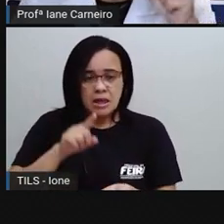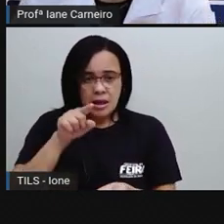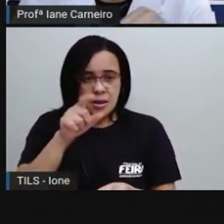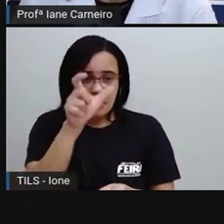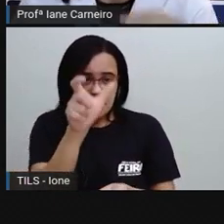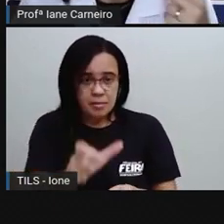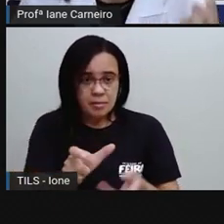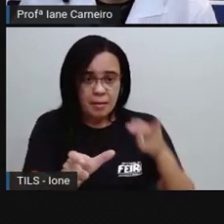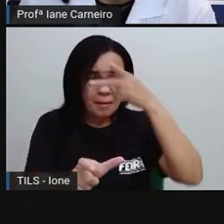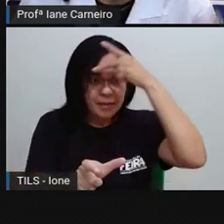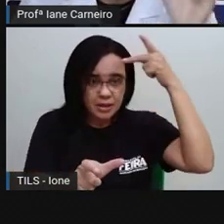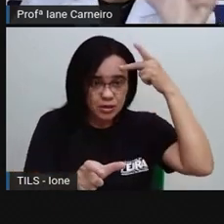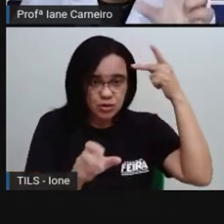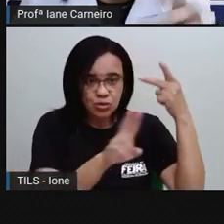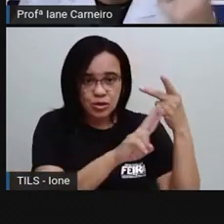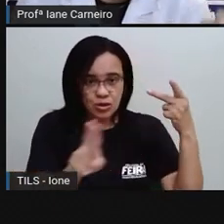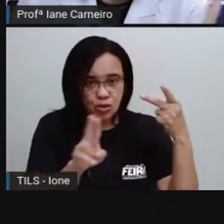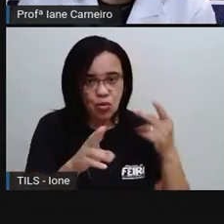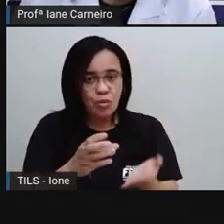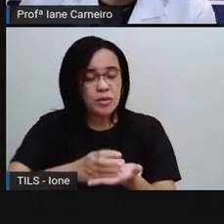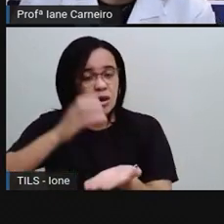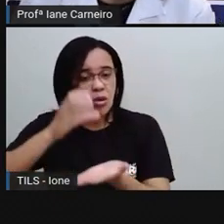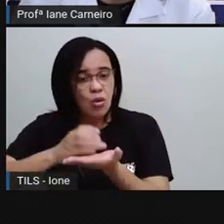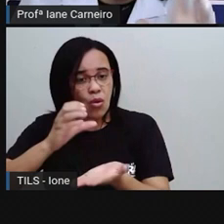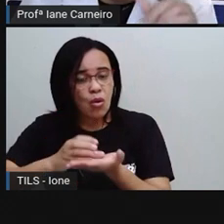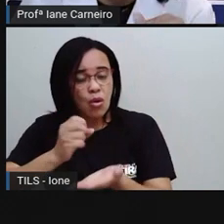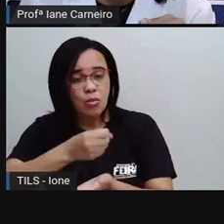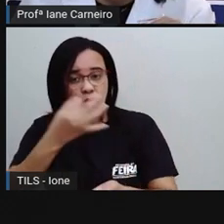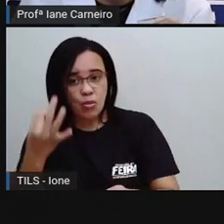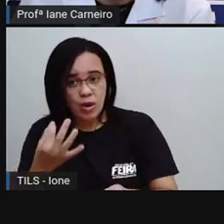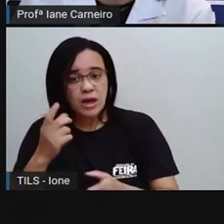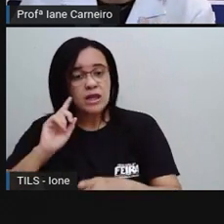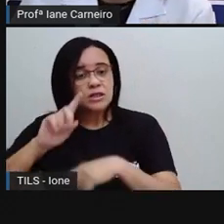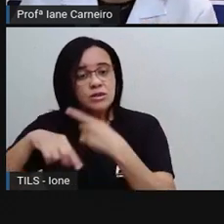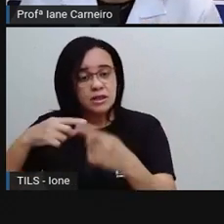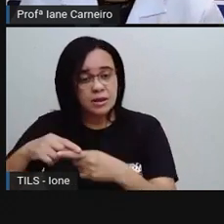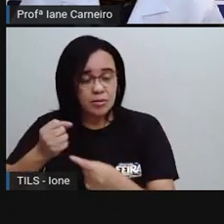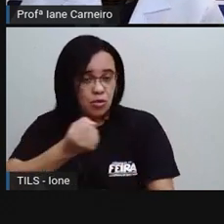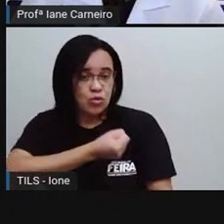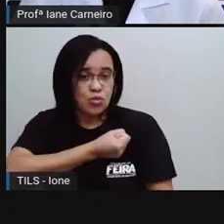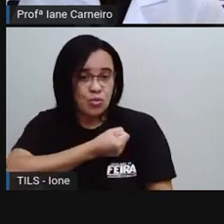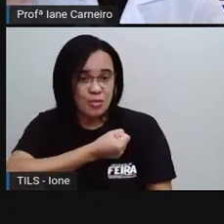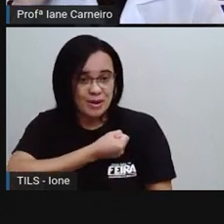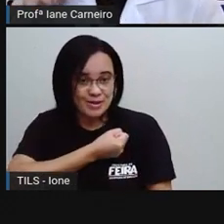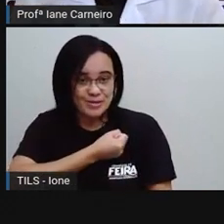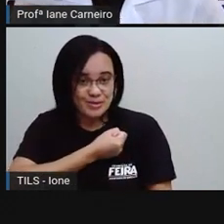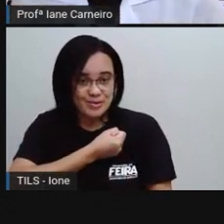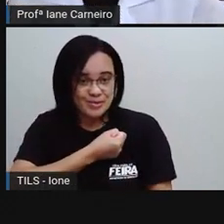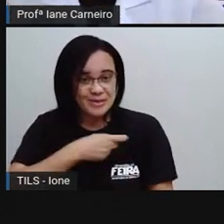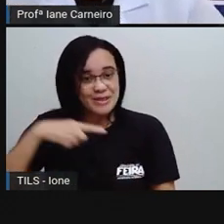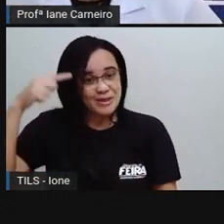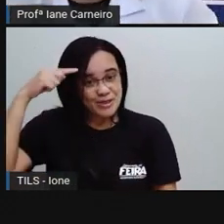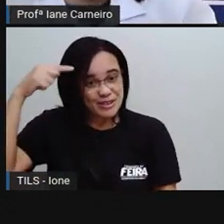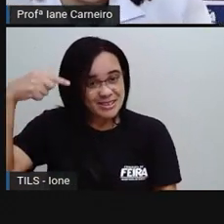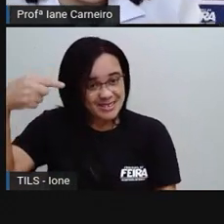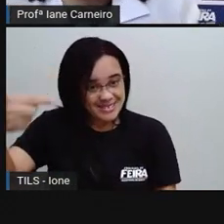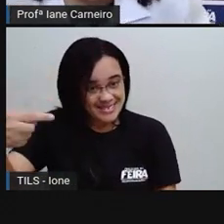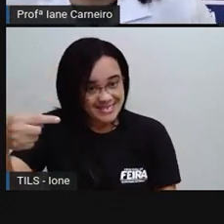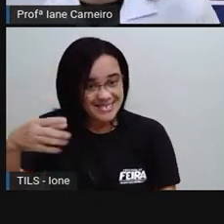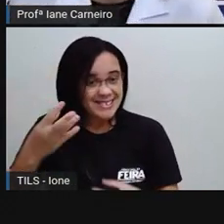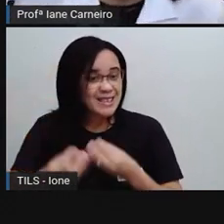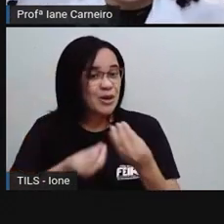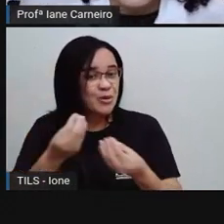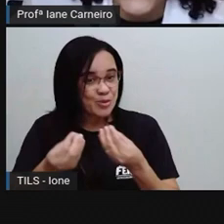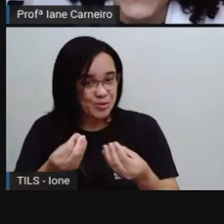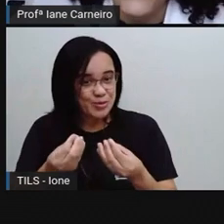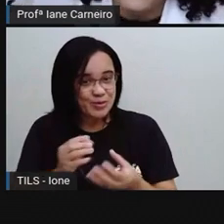escrever a quantidade de água, né, de copo que cada um bebeu durante o dia, tá certo? Então, pra fazer aqui, a Pró pediu